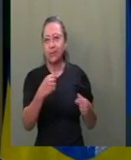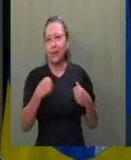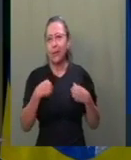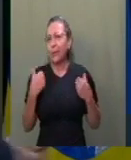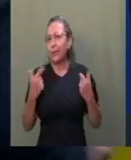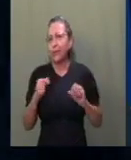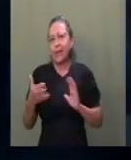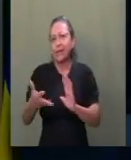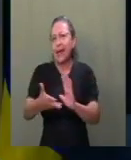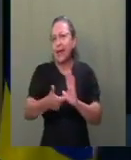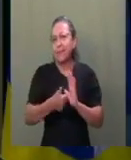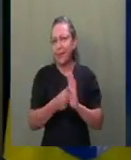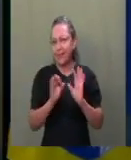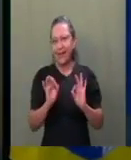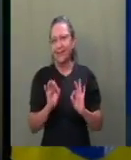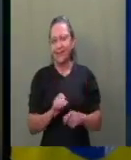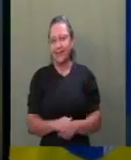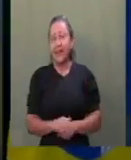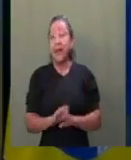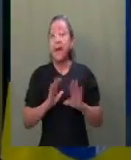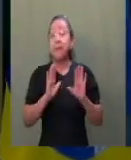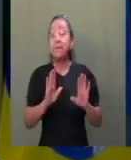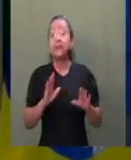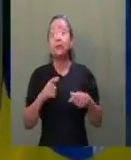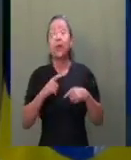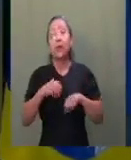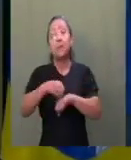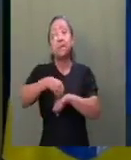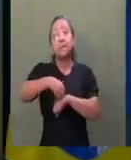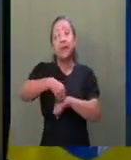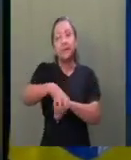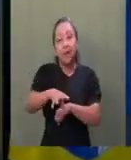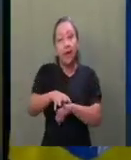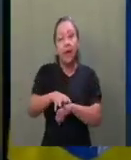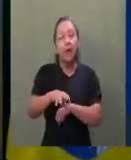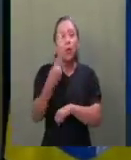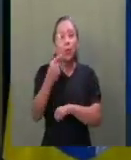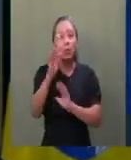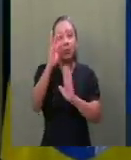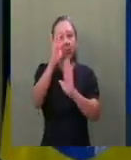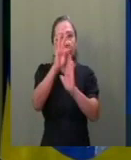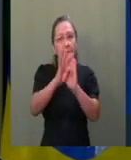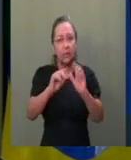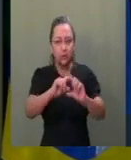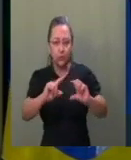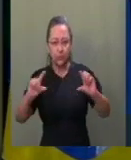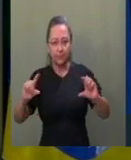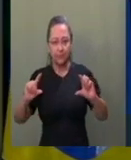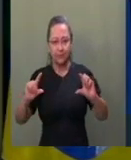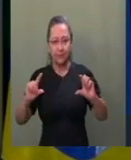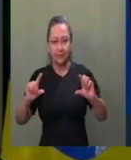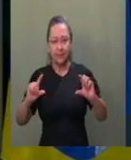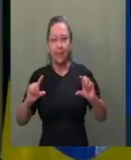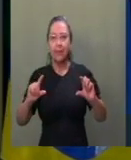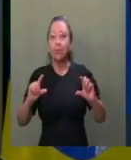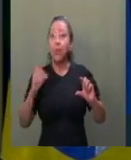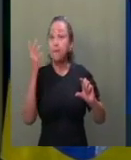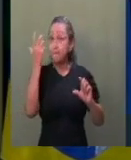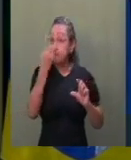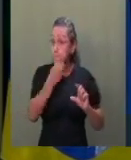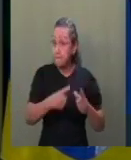habilidade. Mas eu quero deixar aqui um trecho da bela música